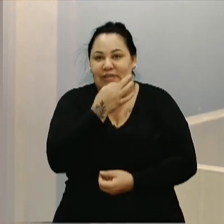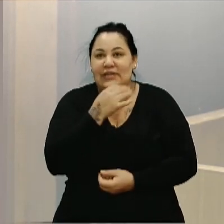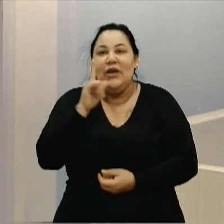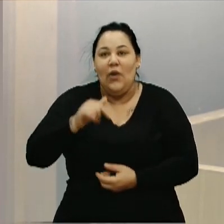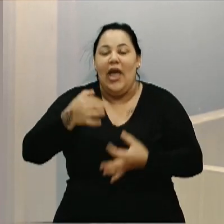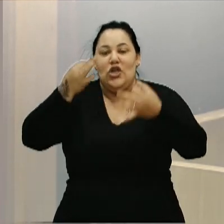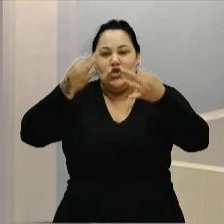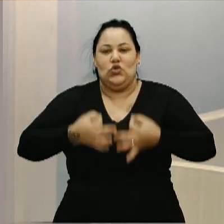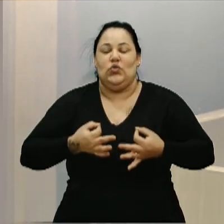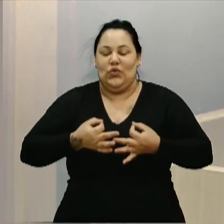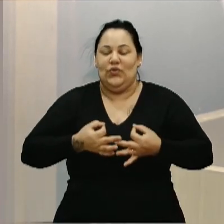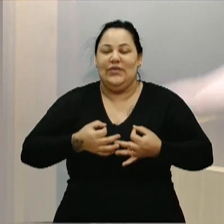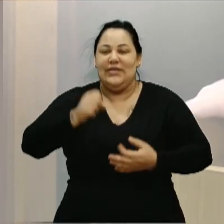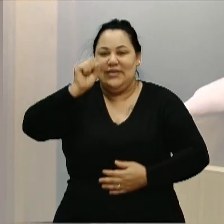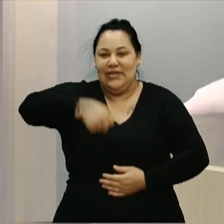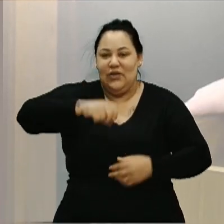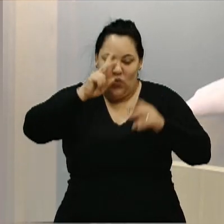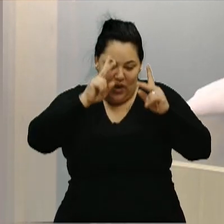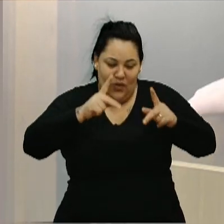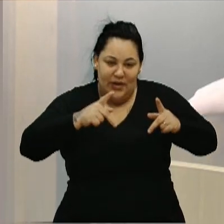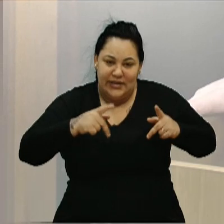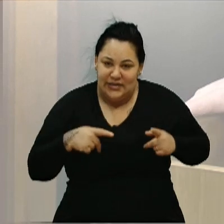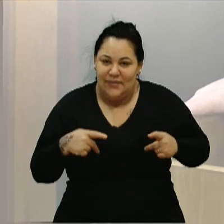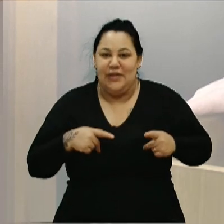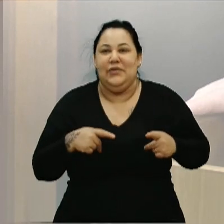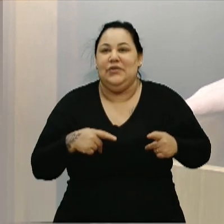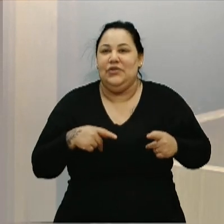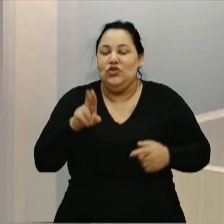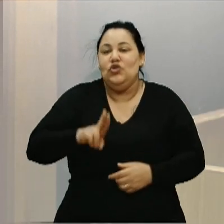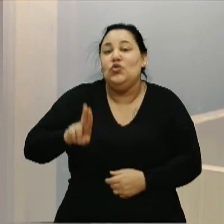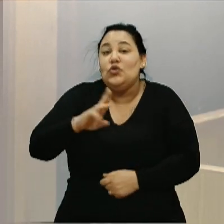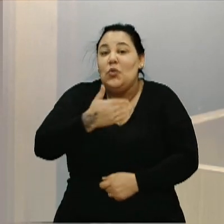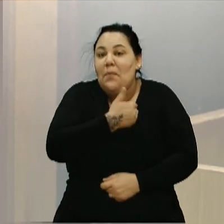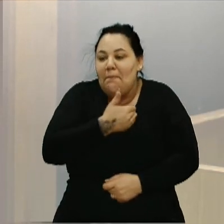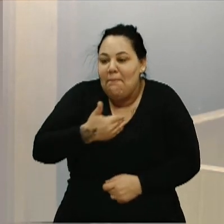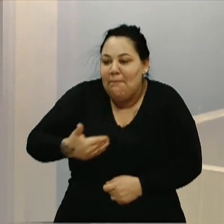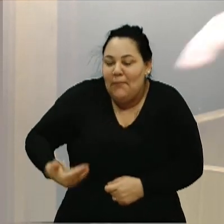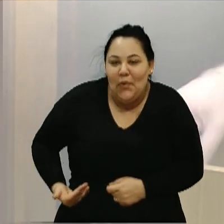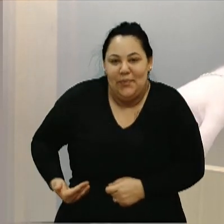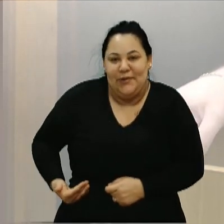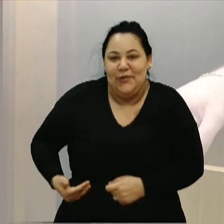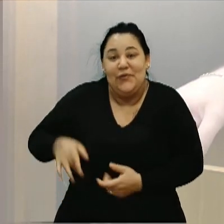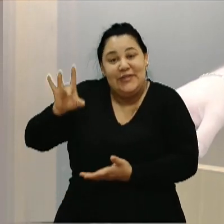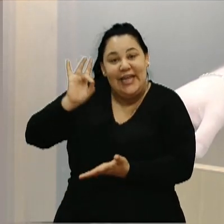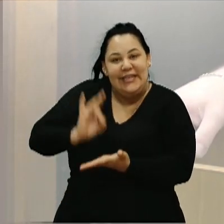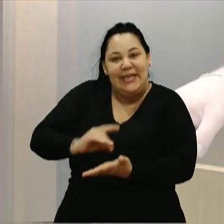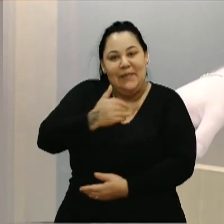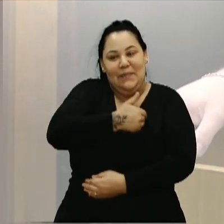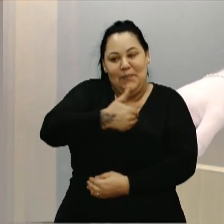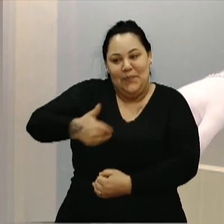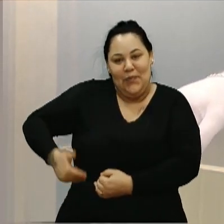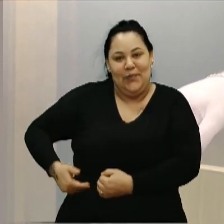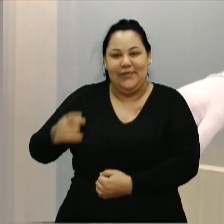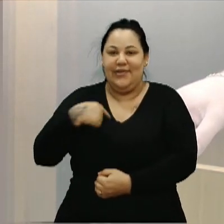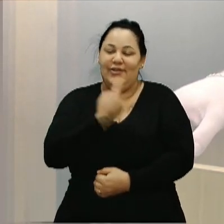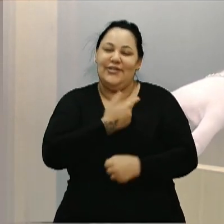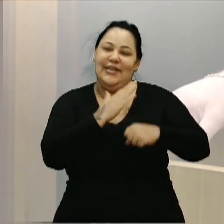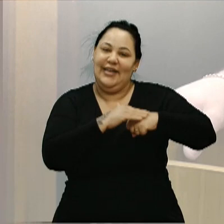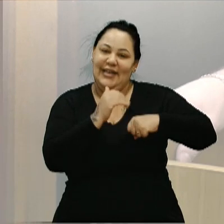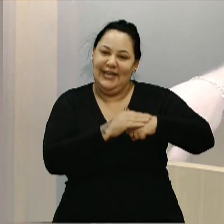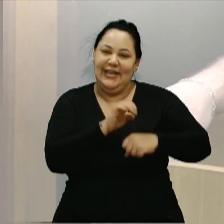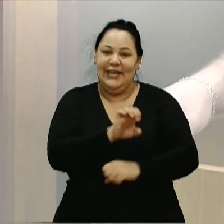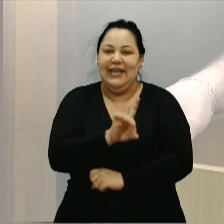nada melhor do que este reconhecimento de utilidade pública, declarar de utilidade pública a nossa tão querida